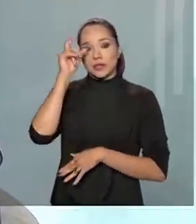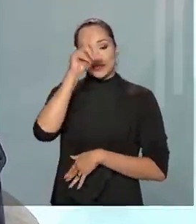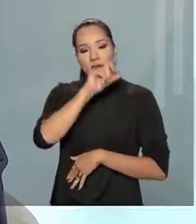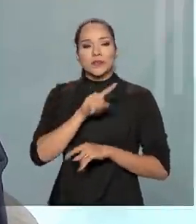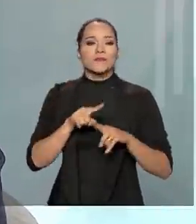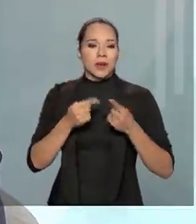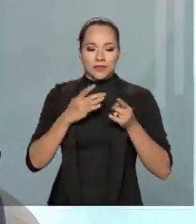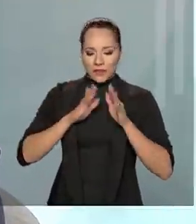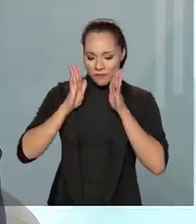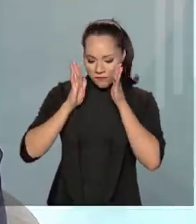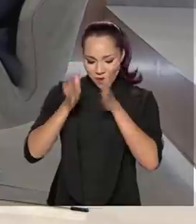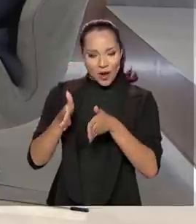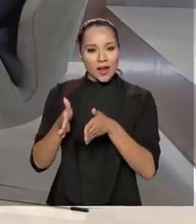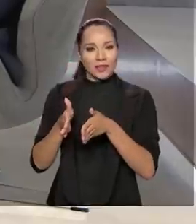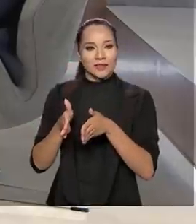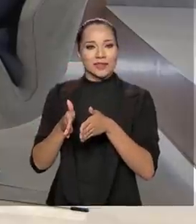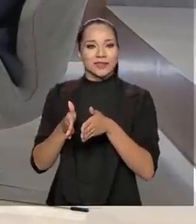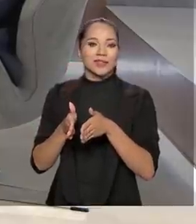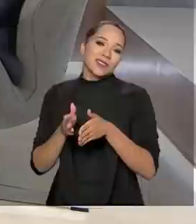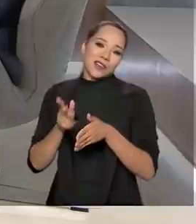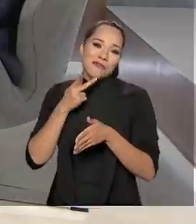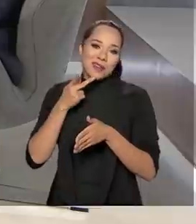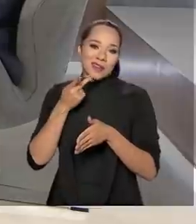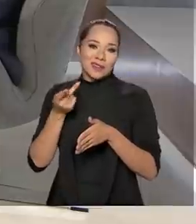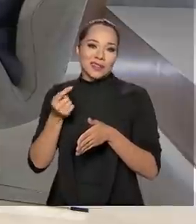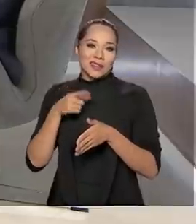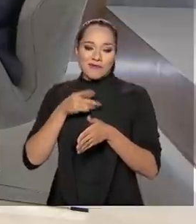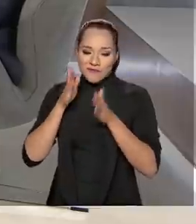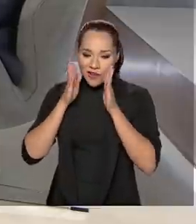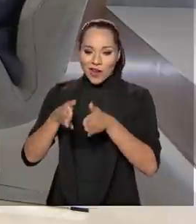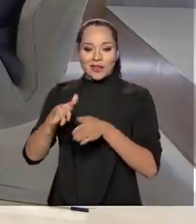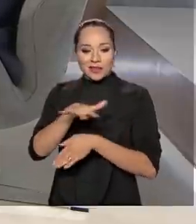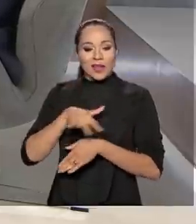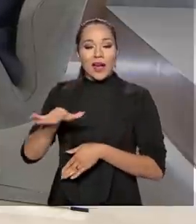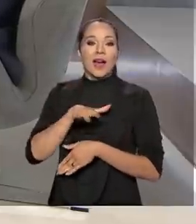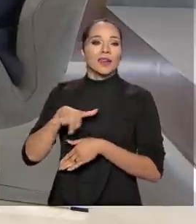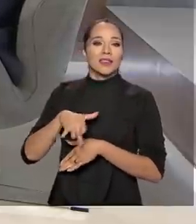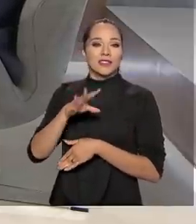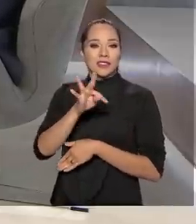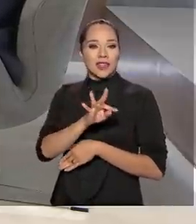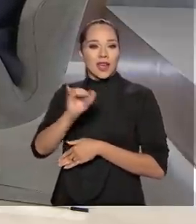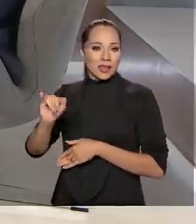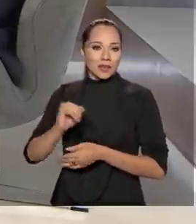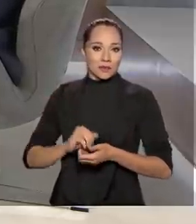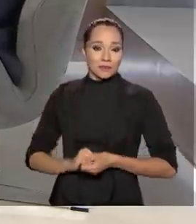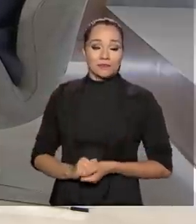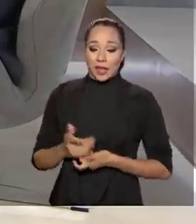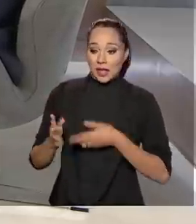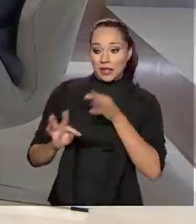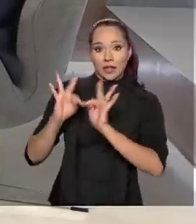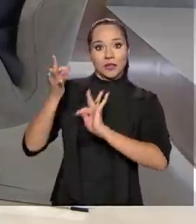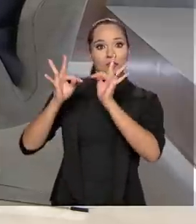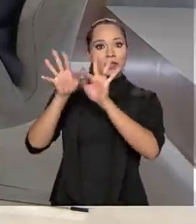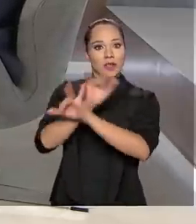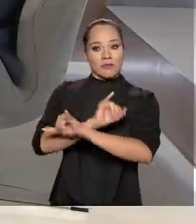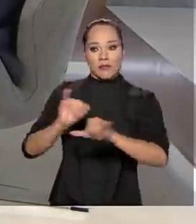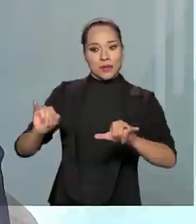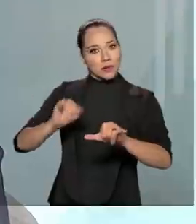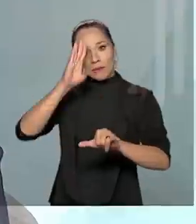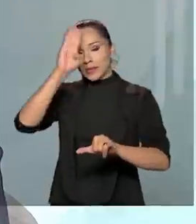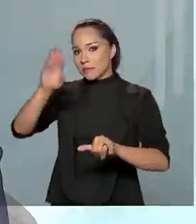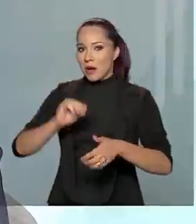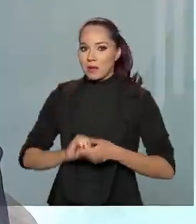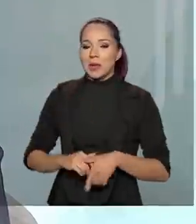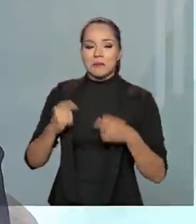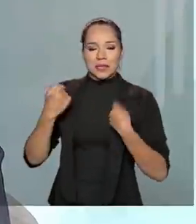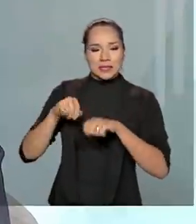Mas a gente tem focado bastante, como eu falei, na parte de TI. Parte hoje de tecnologia da informação é o ponto. Nós